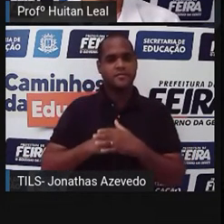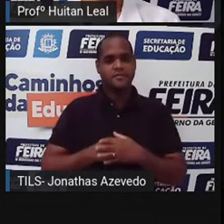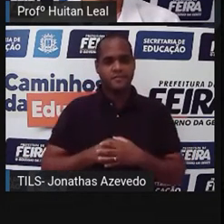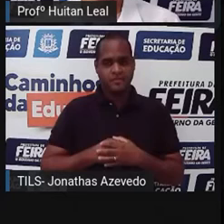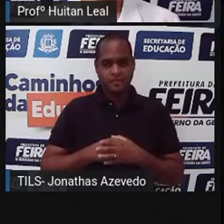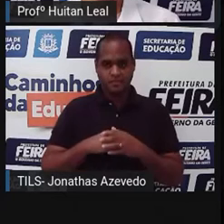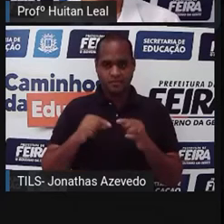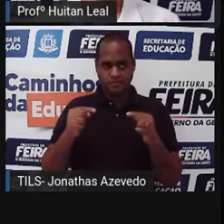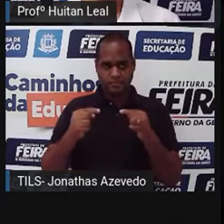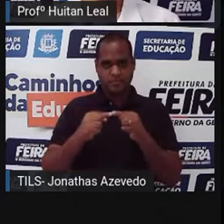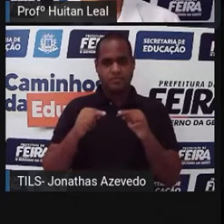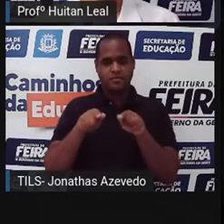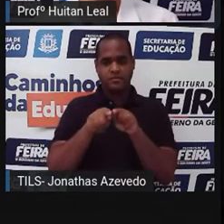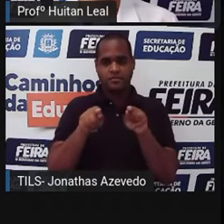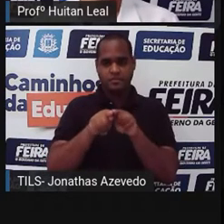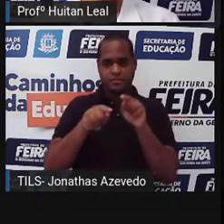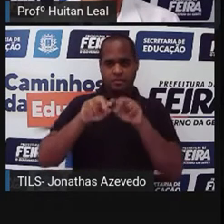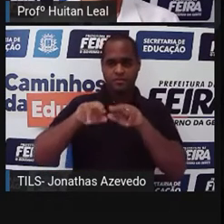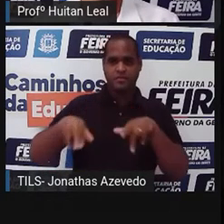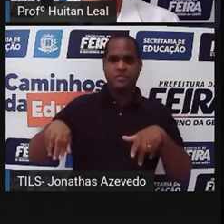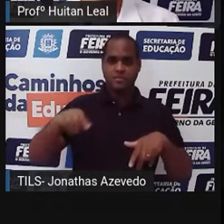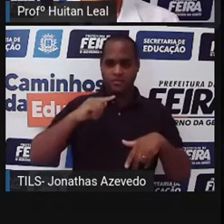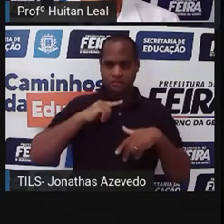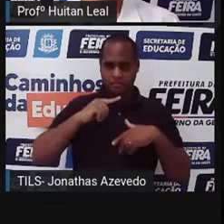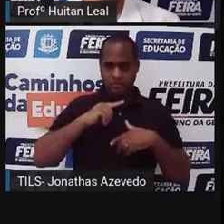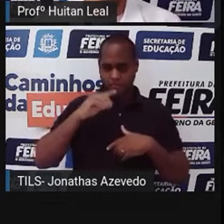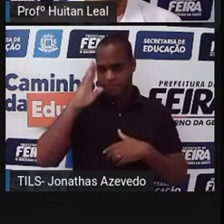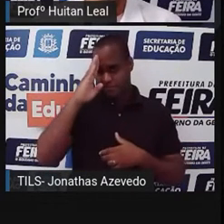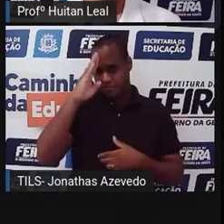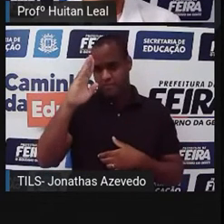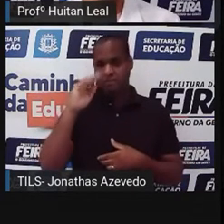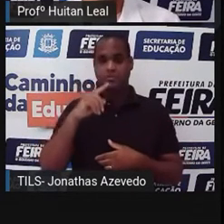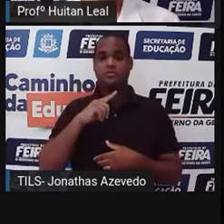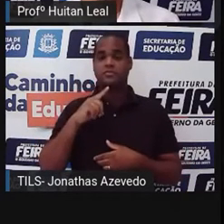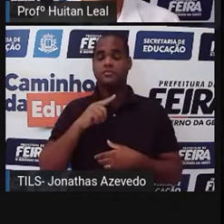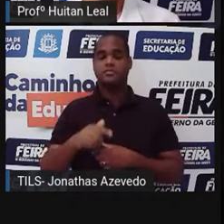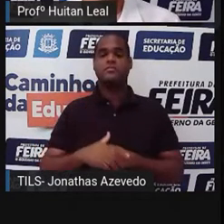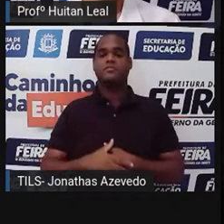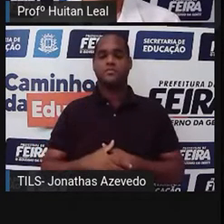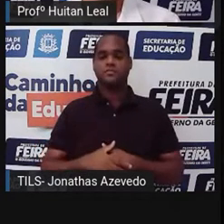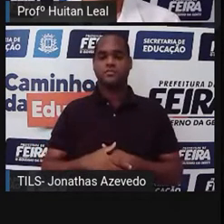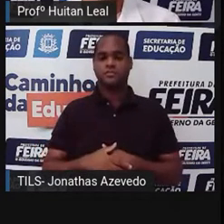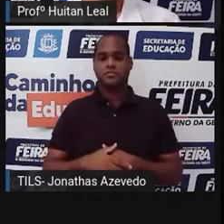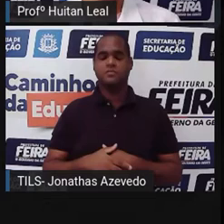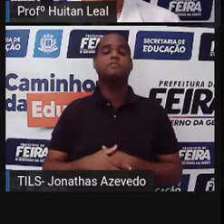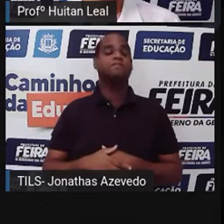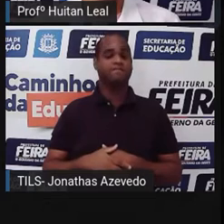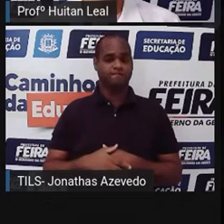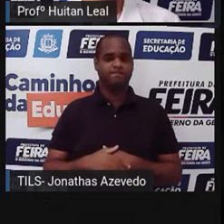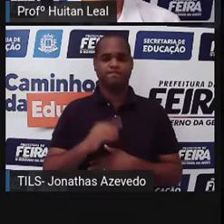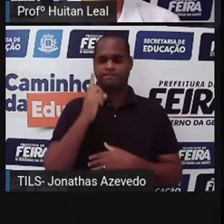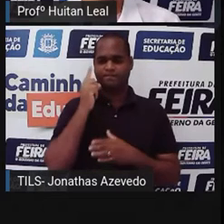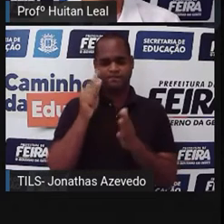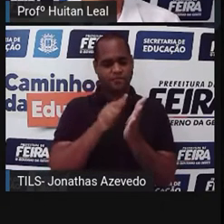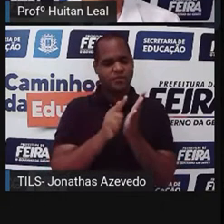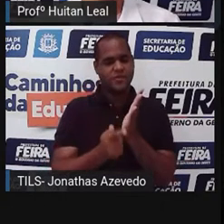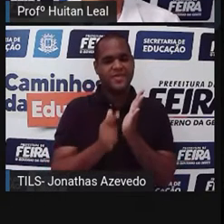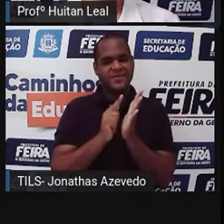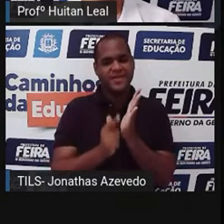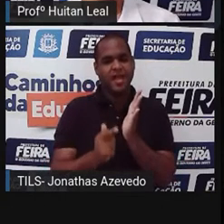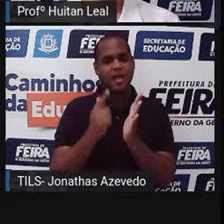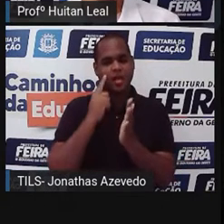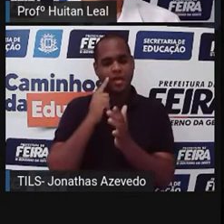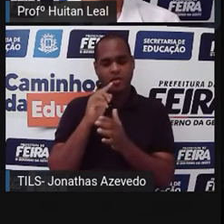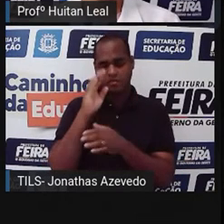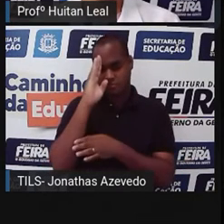Descrições diretas de eventos em curso. Então, descrição direta. Quando o jornal fala em descrição